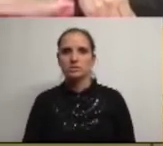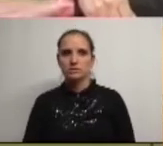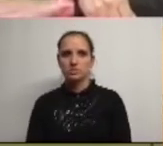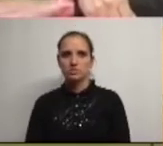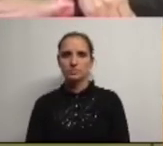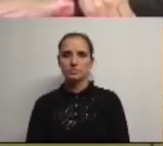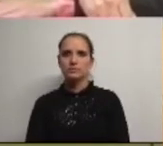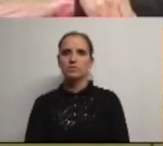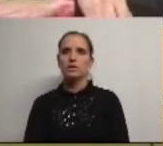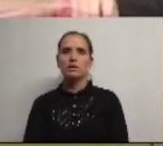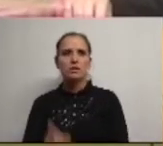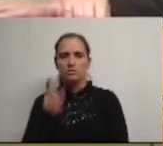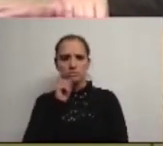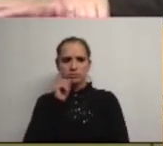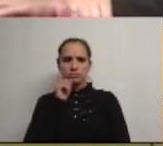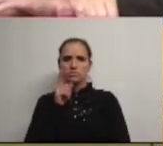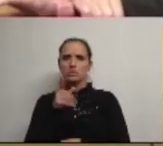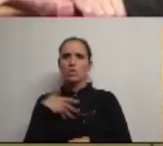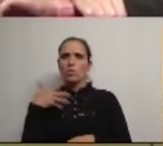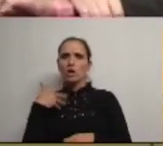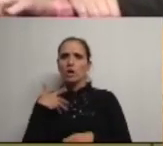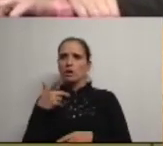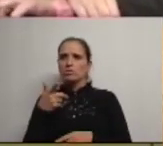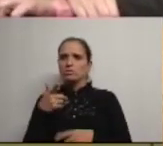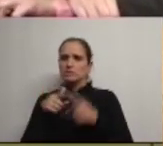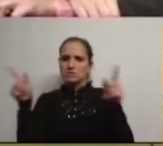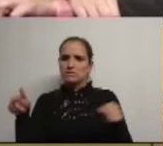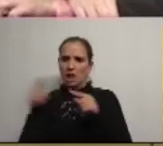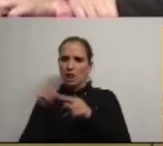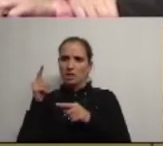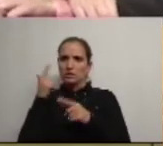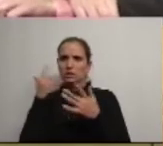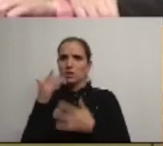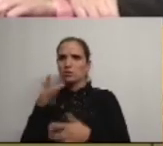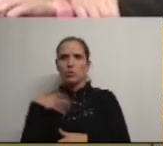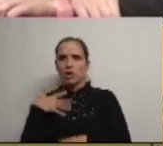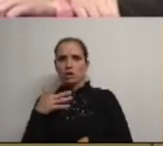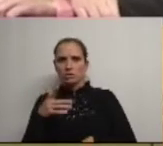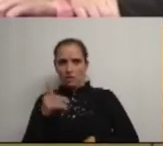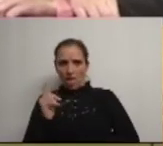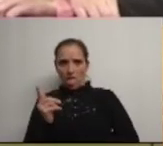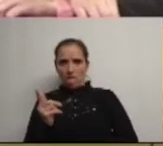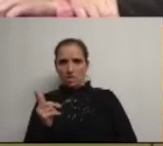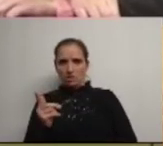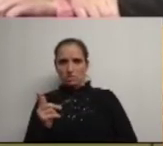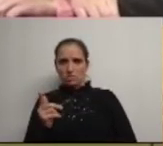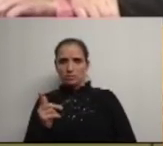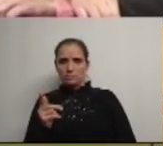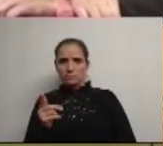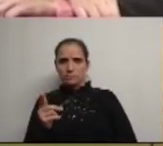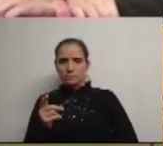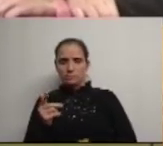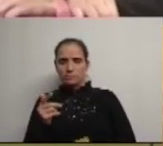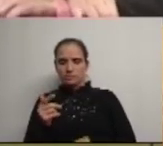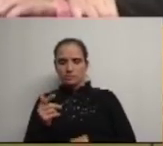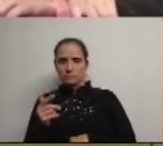vocês não defendem não há não querem uma sala de espetáculos em água não querem é isso é